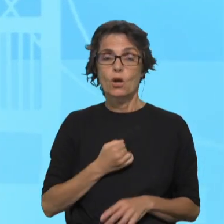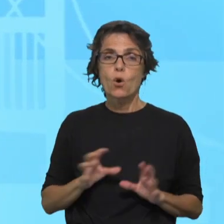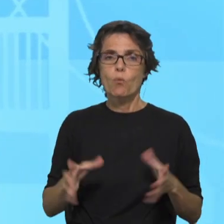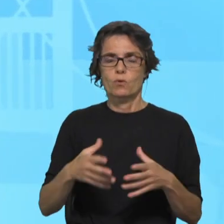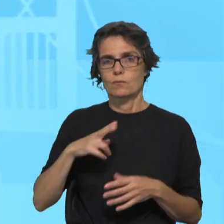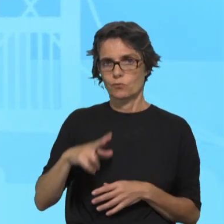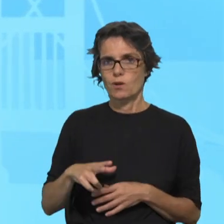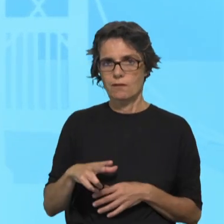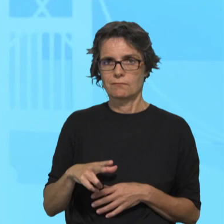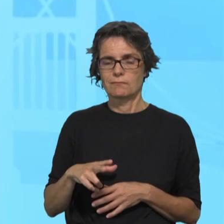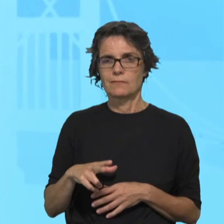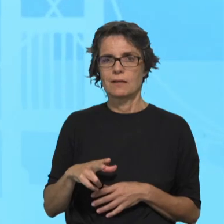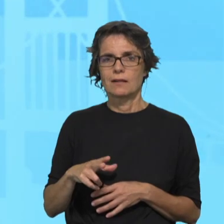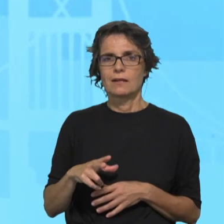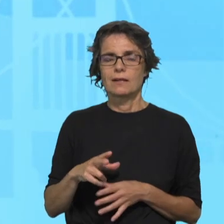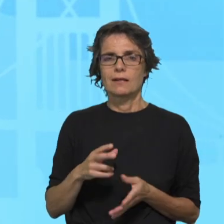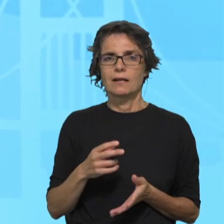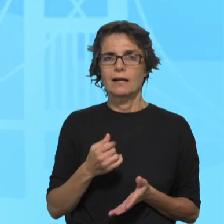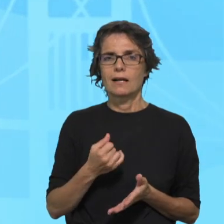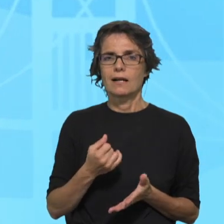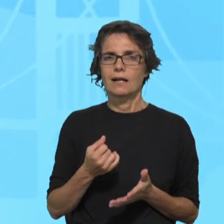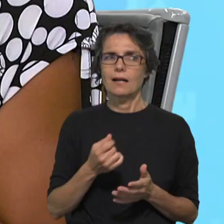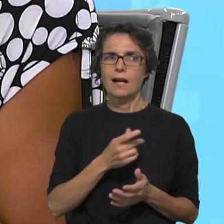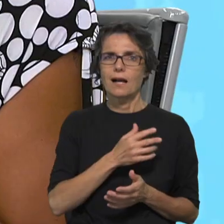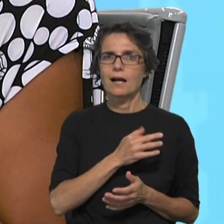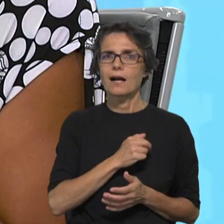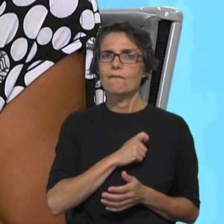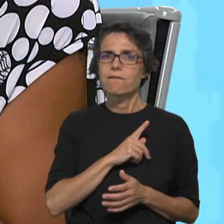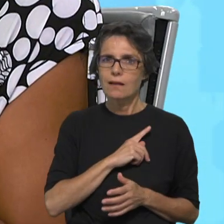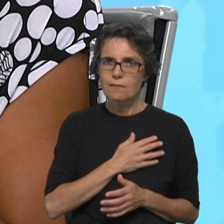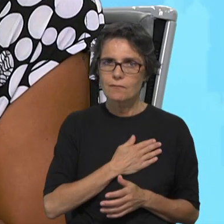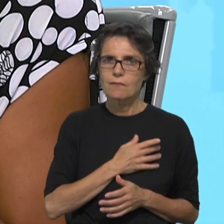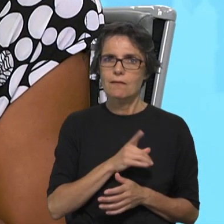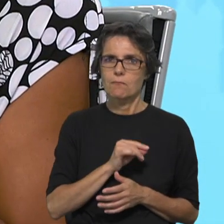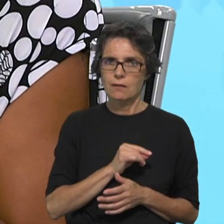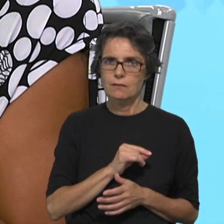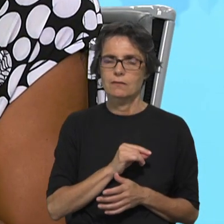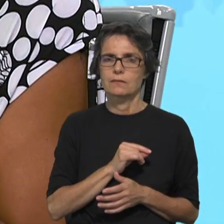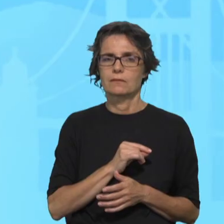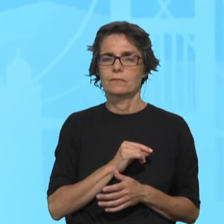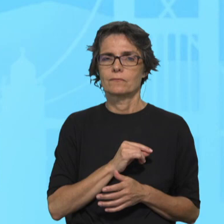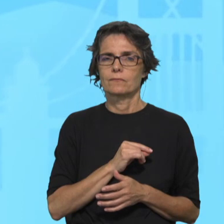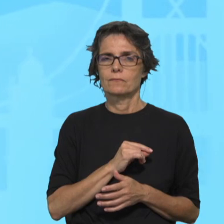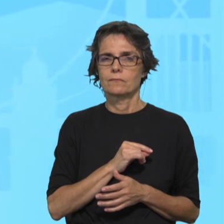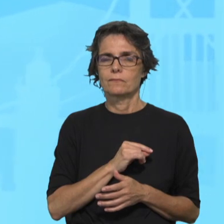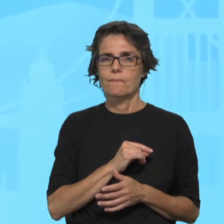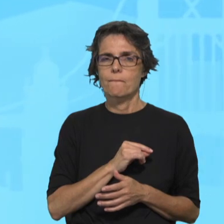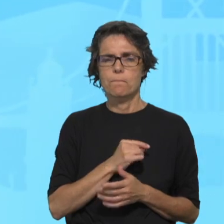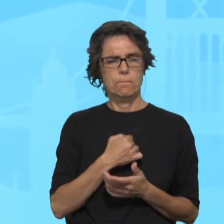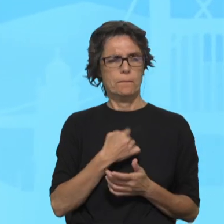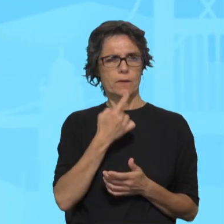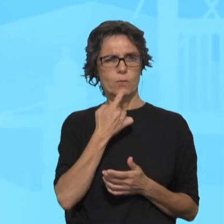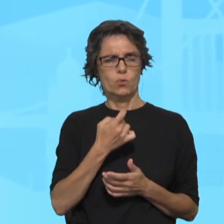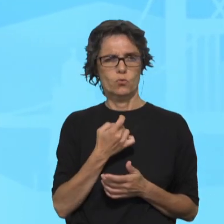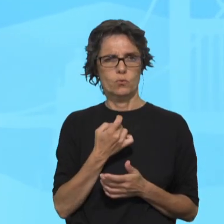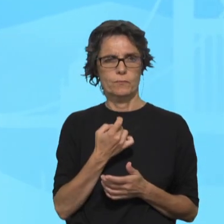dos portugueses, não é? E também da fé que se vive, como é que é isto quando